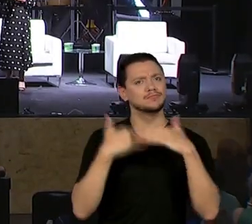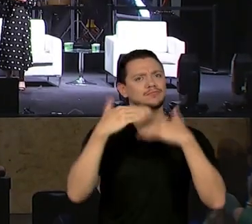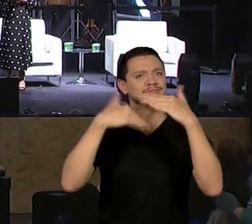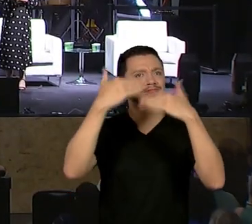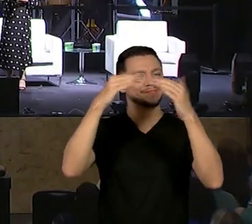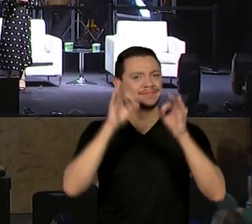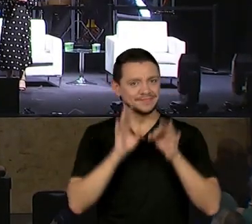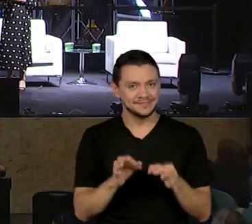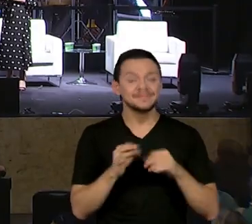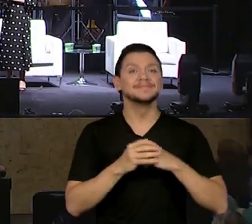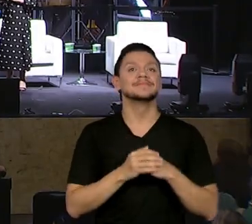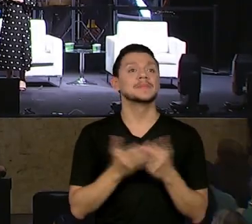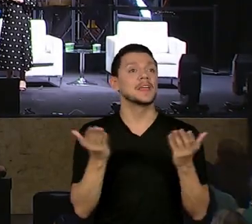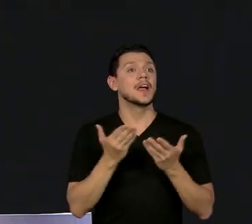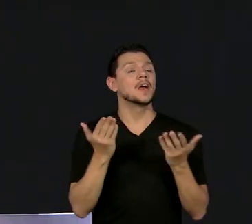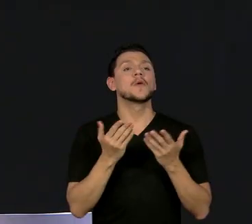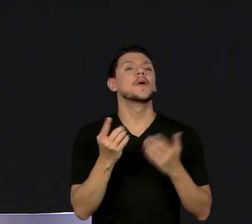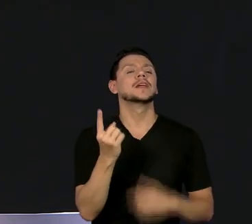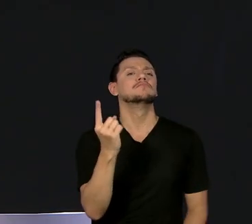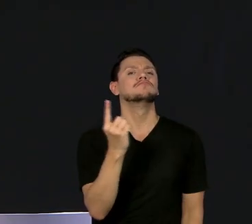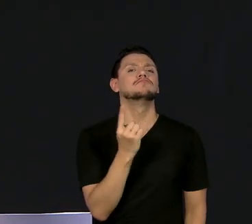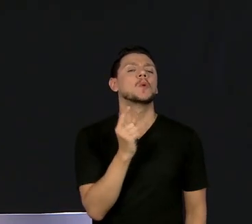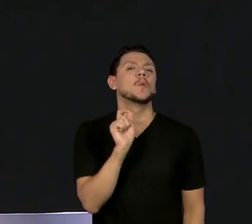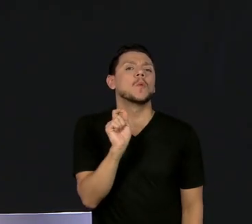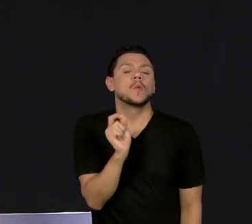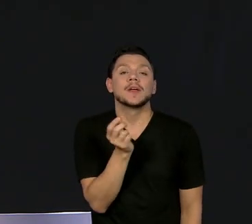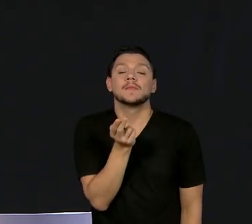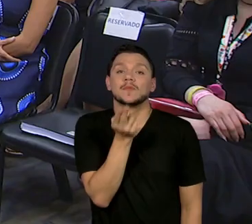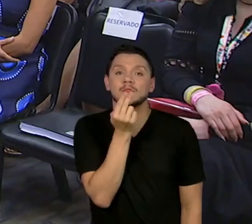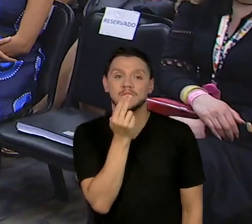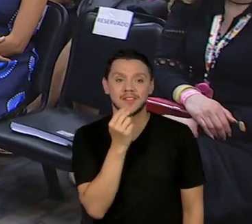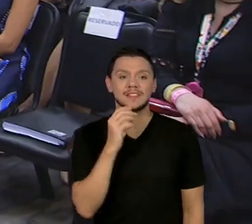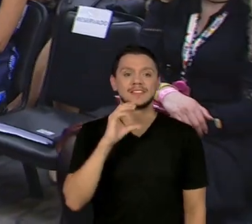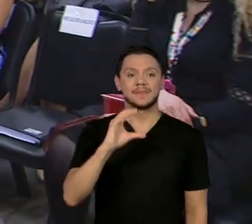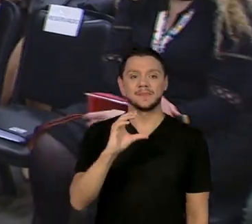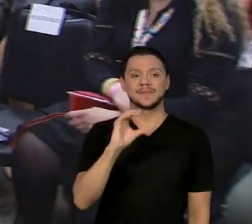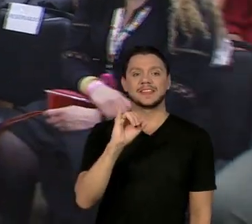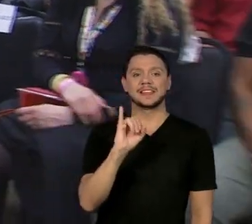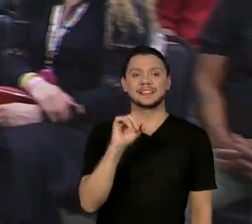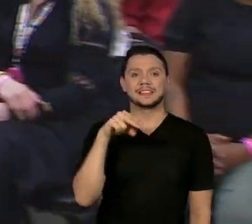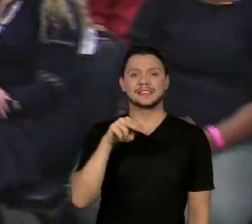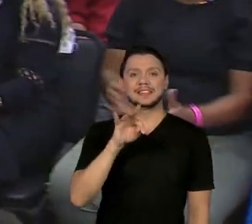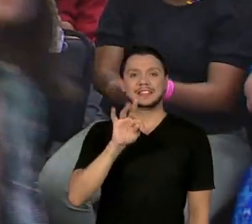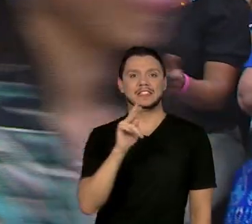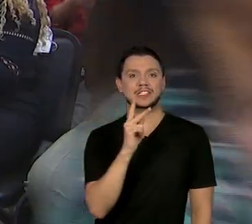convidamos ao palco a nutricionista Cíntia, o Imi e a Buta.